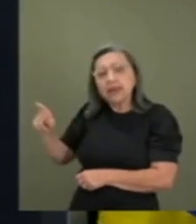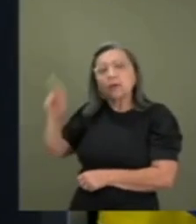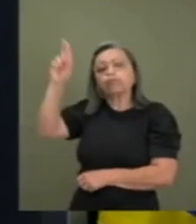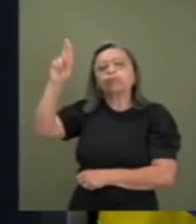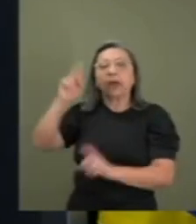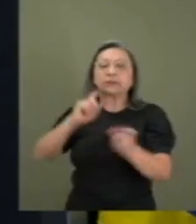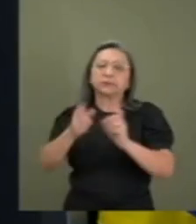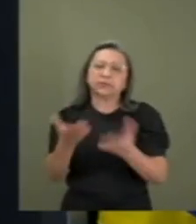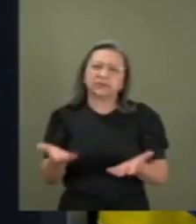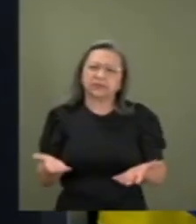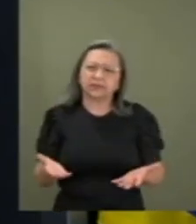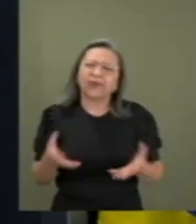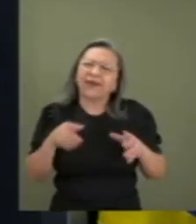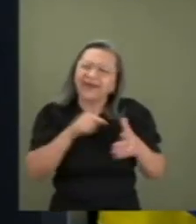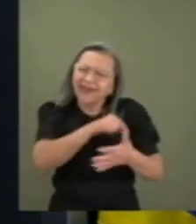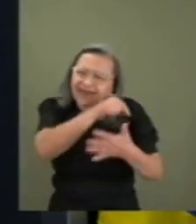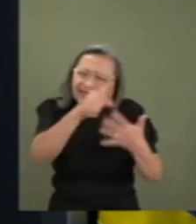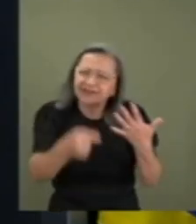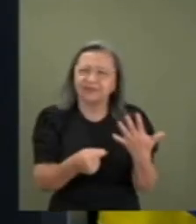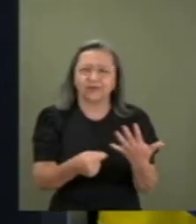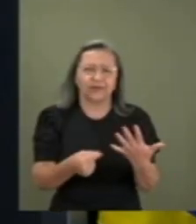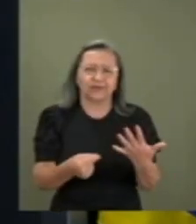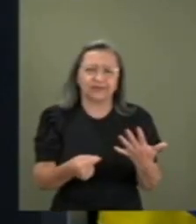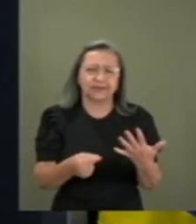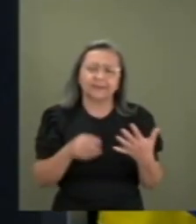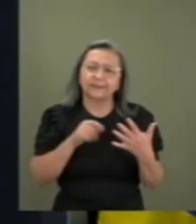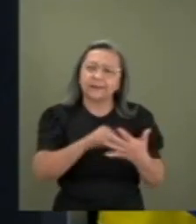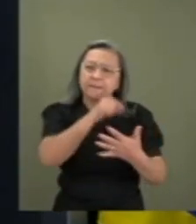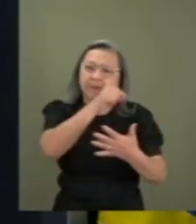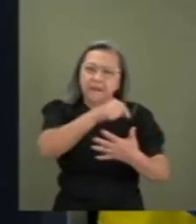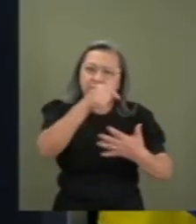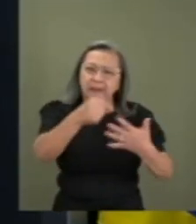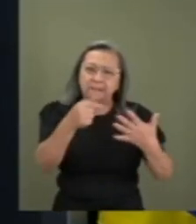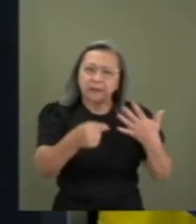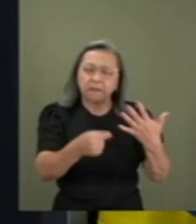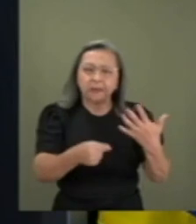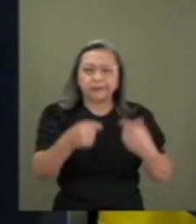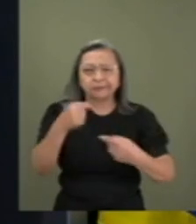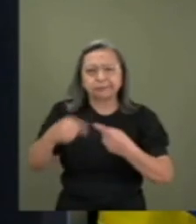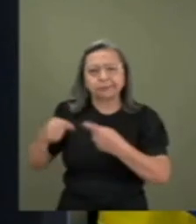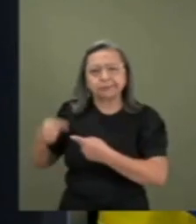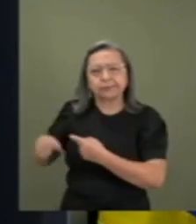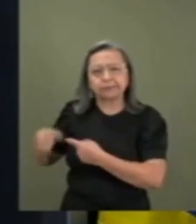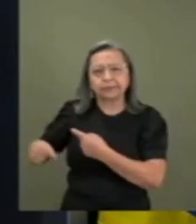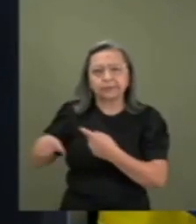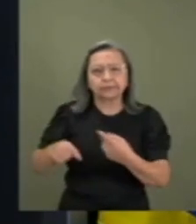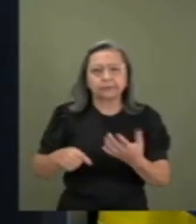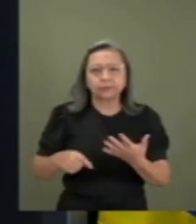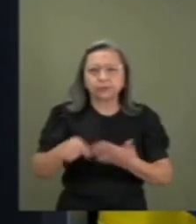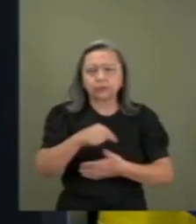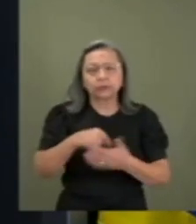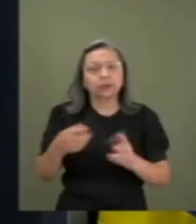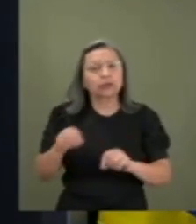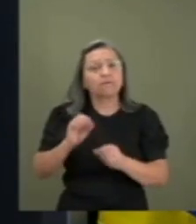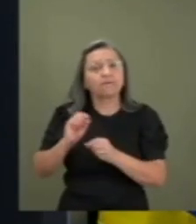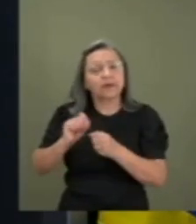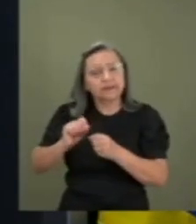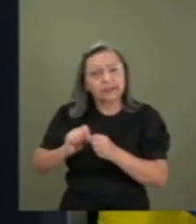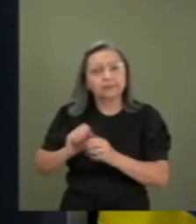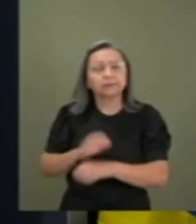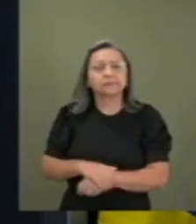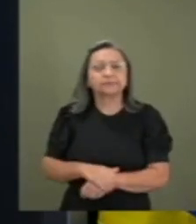São esses requintes de incoerências que estão fazendo